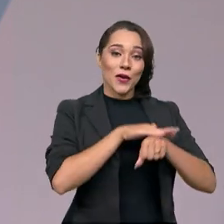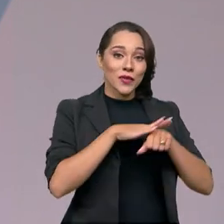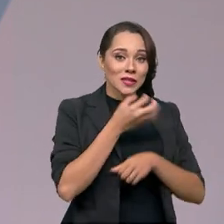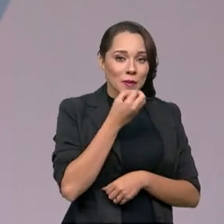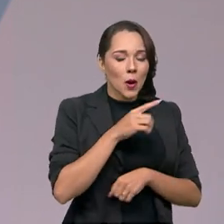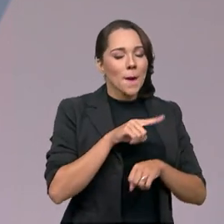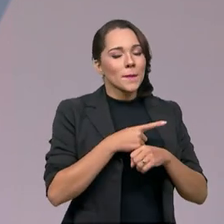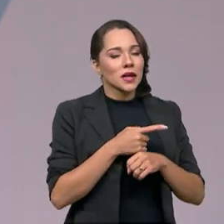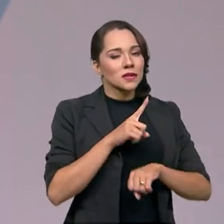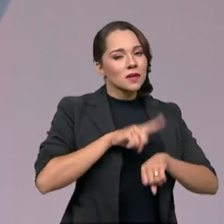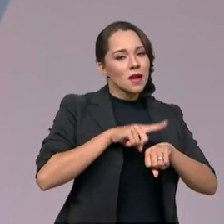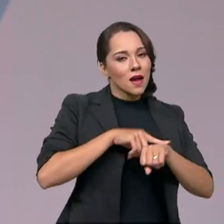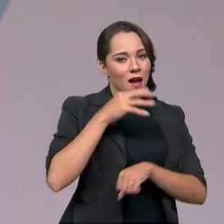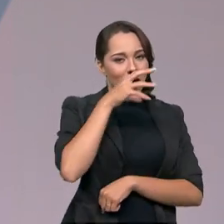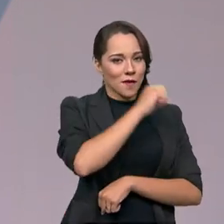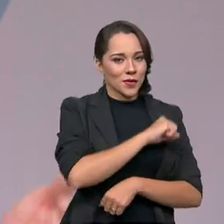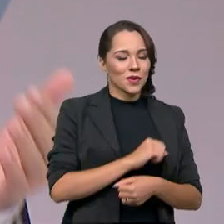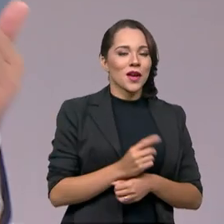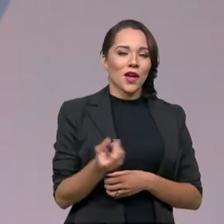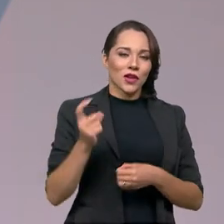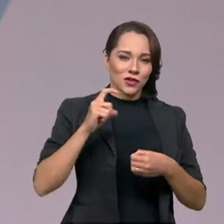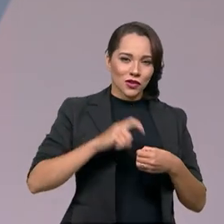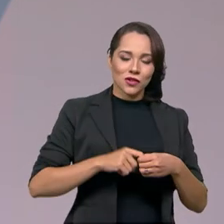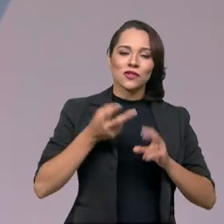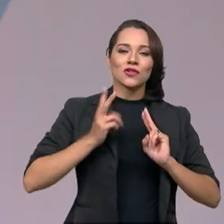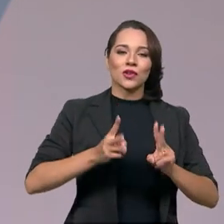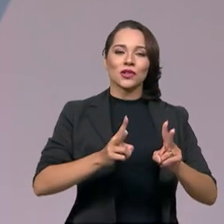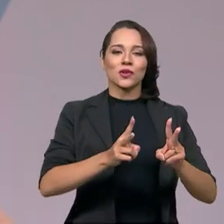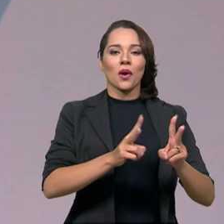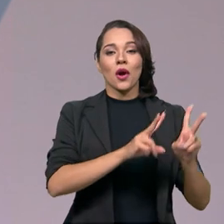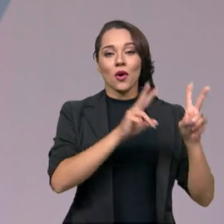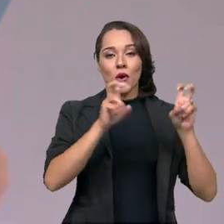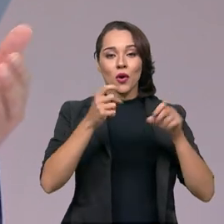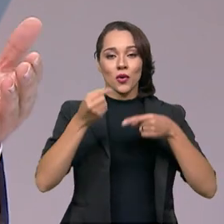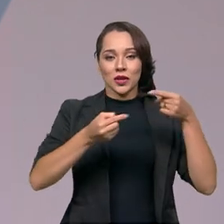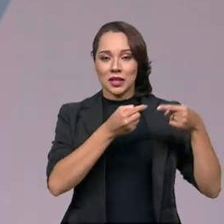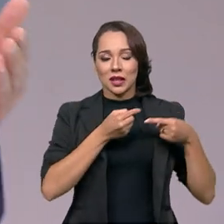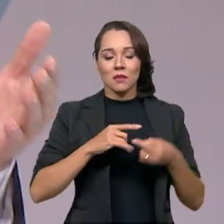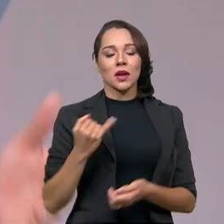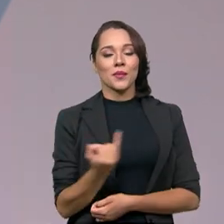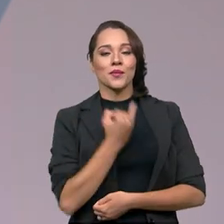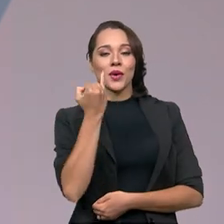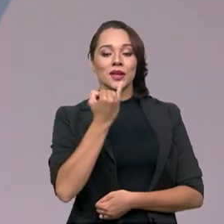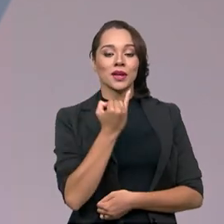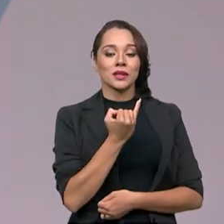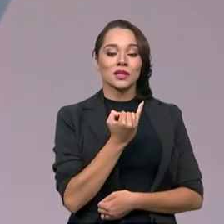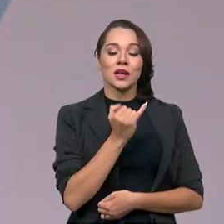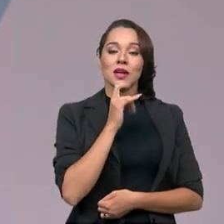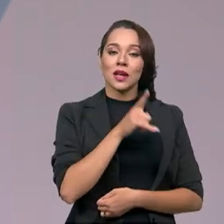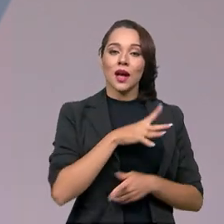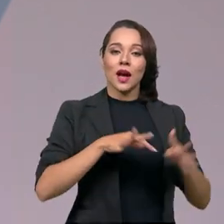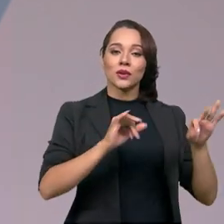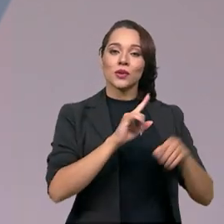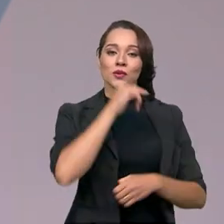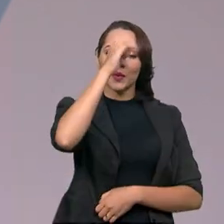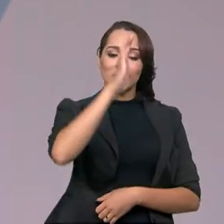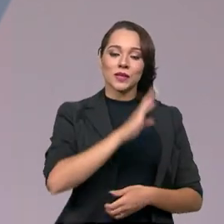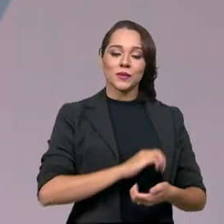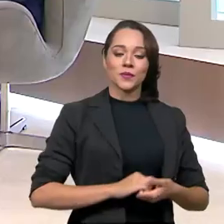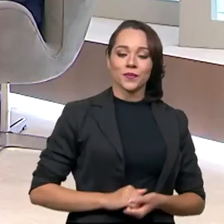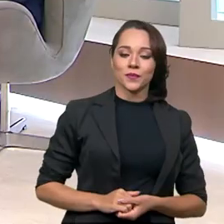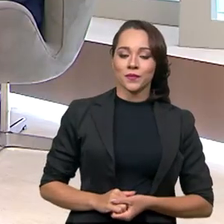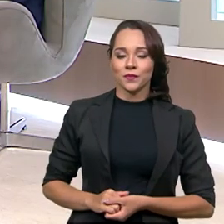muito boa, mas a vai para um rápido intervalo e, na volta, a gente continua discutindo esse tema tão importante que envolve a todos no país.